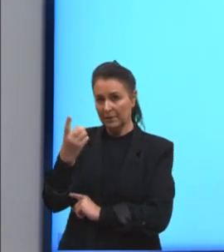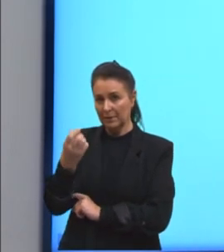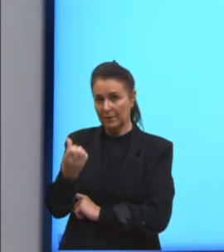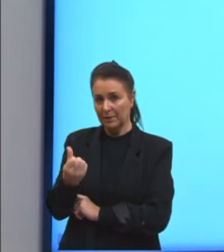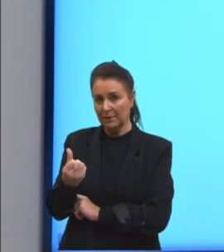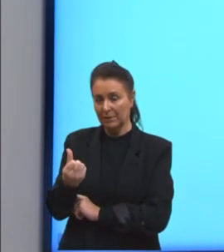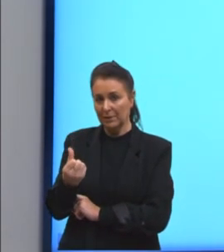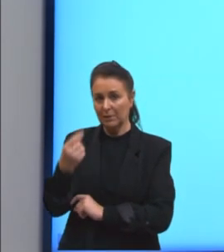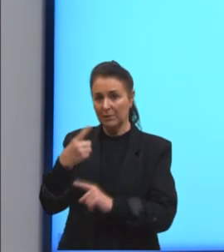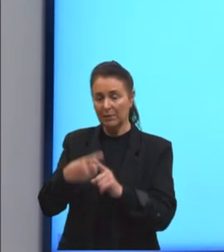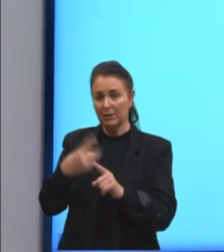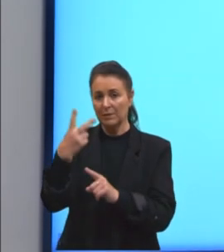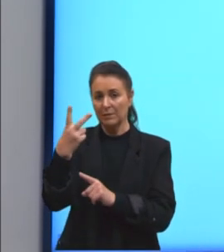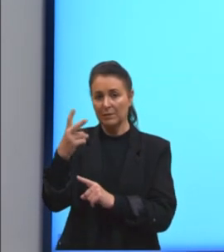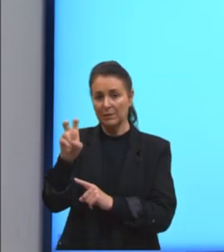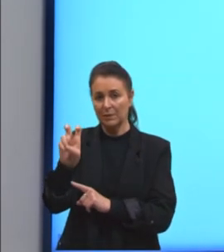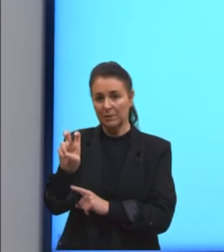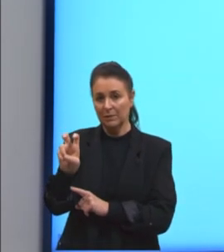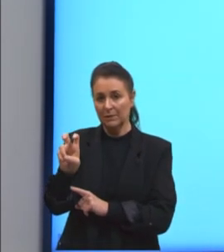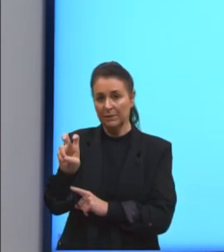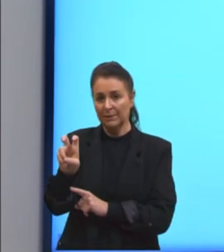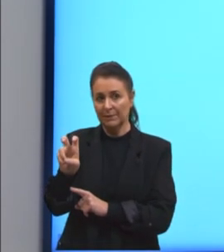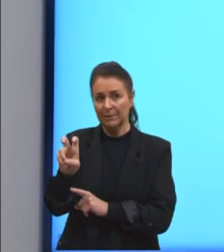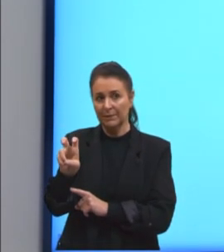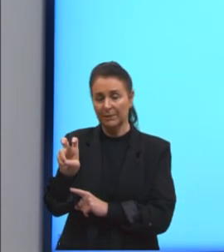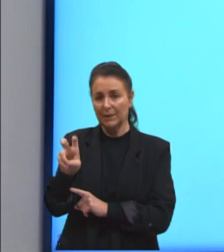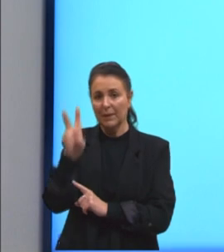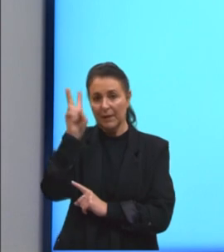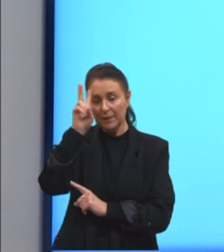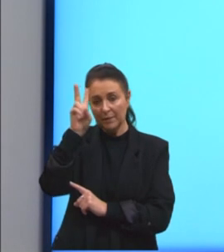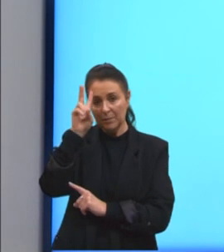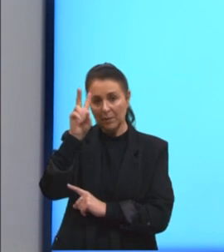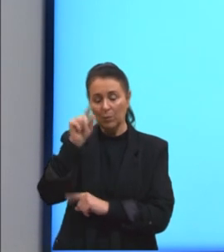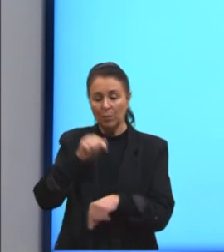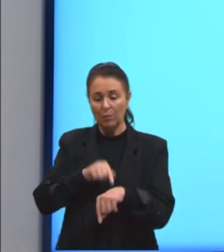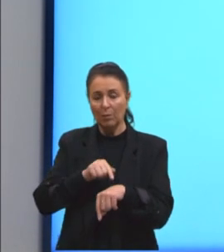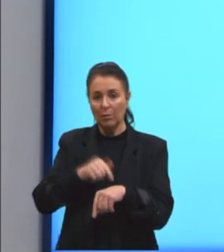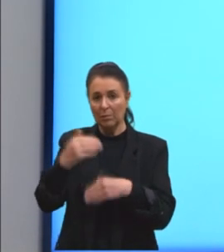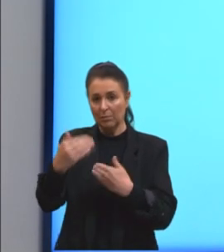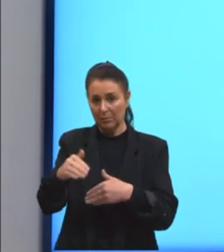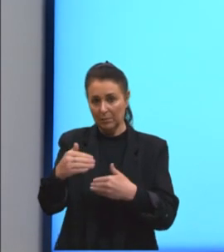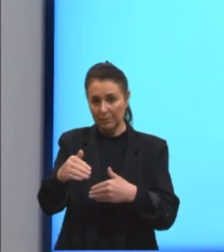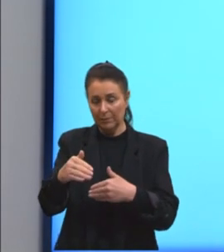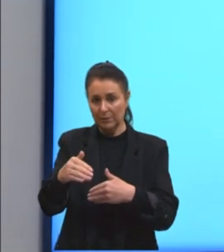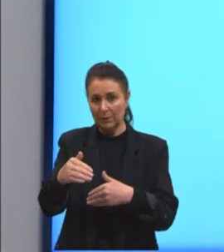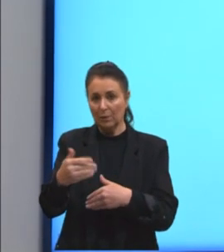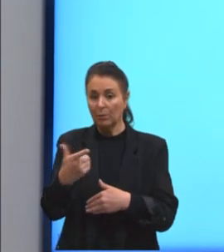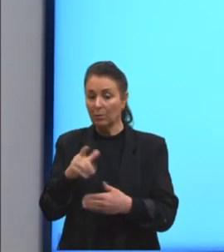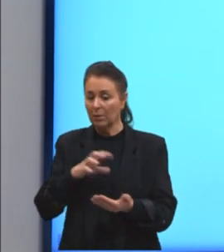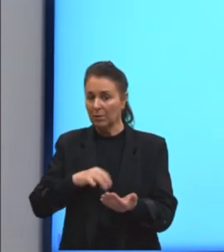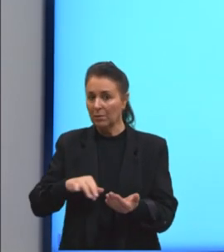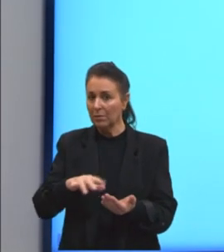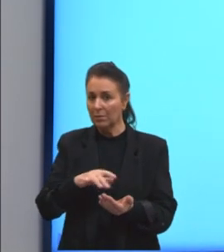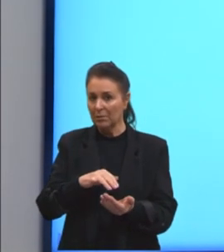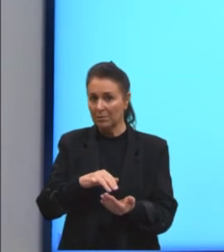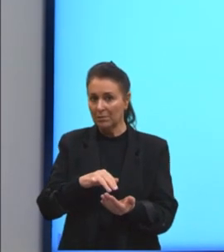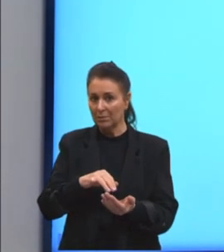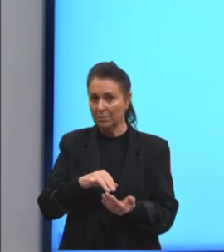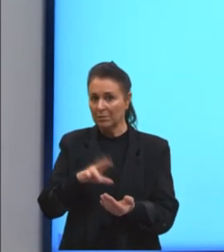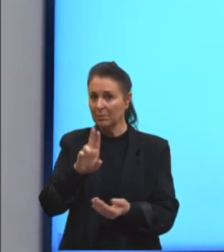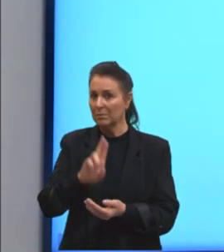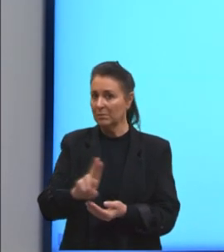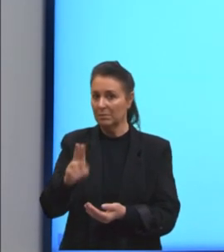vezes 25, tá? Lembrando, né? Na hora da prova, não tem calculadora para a gente